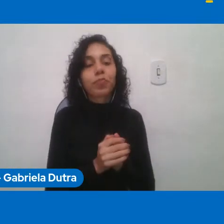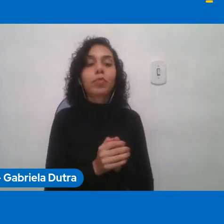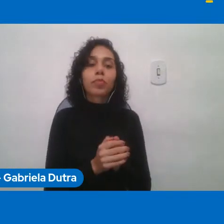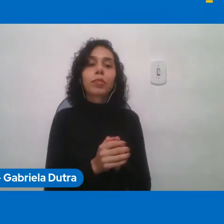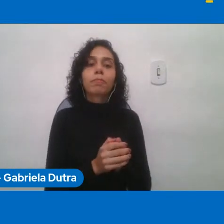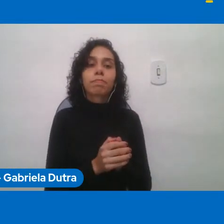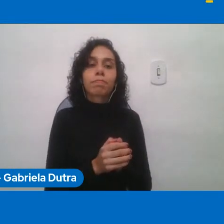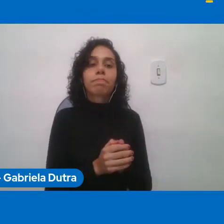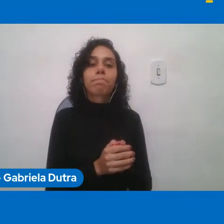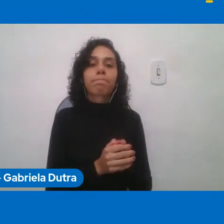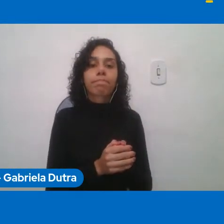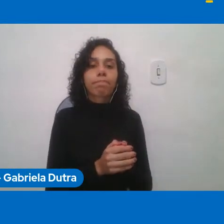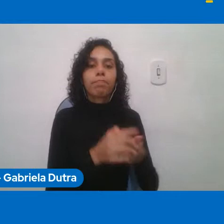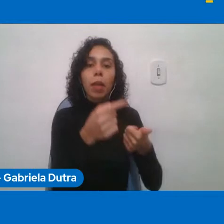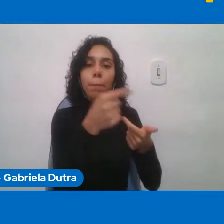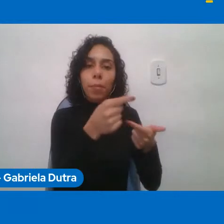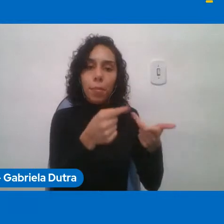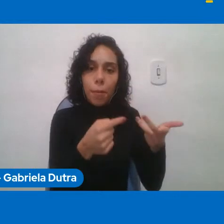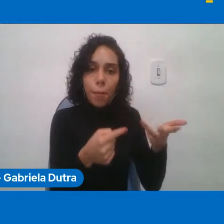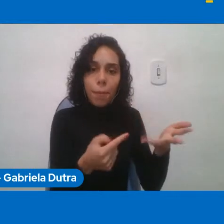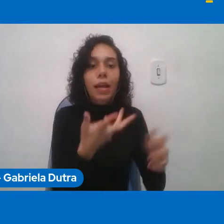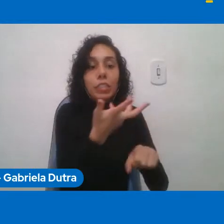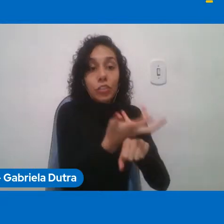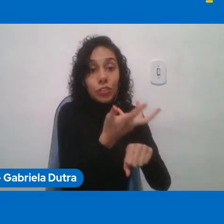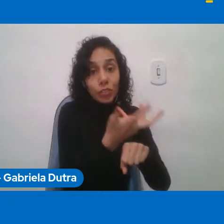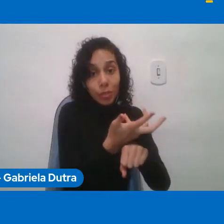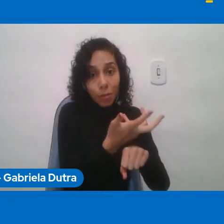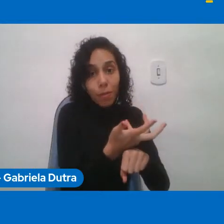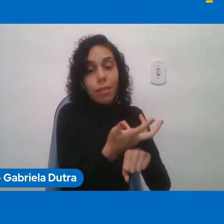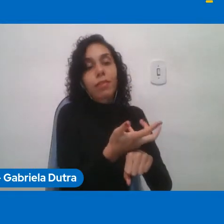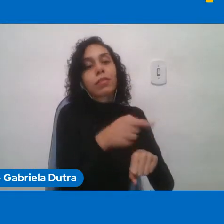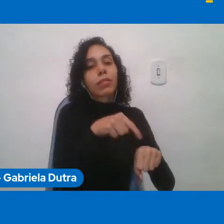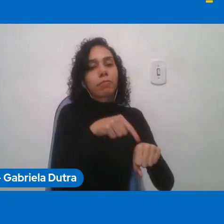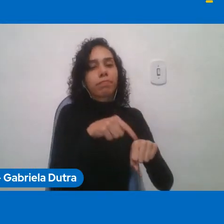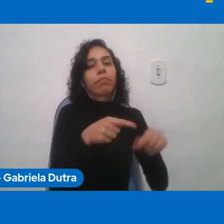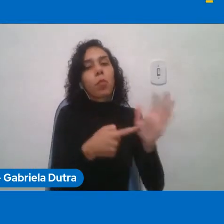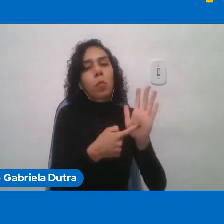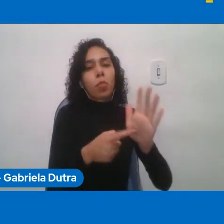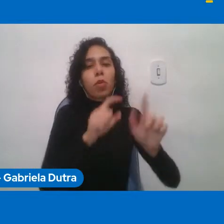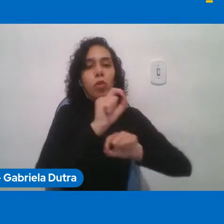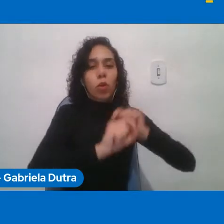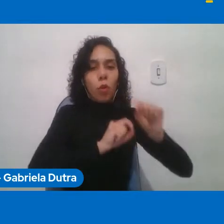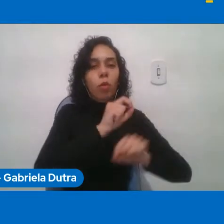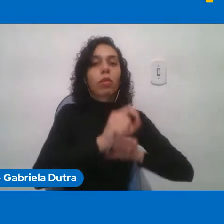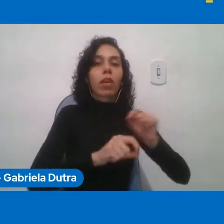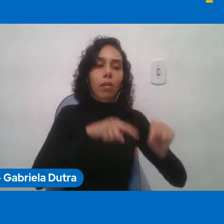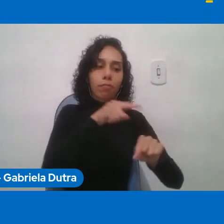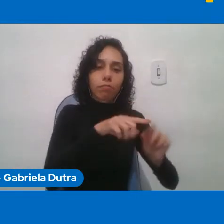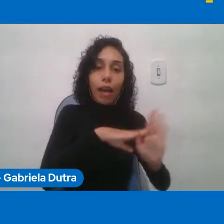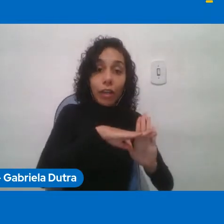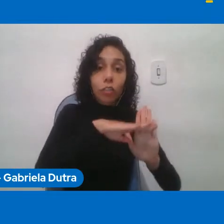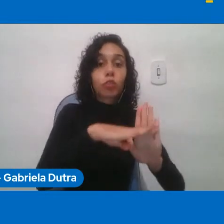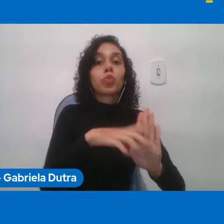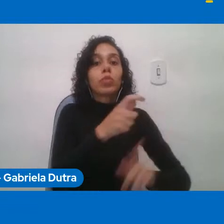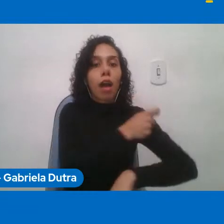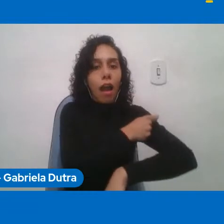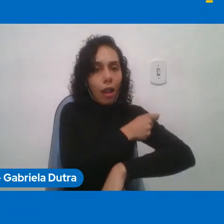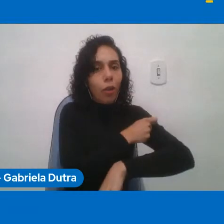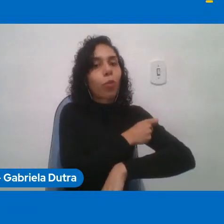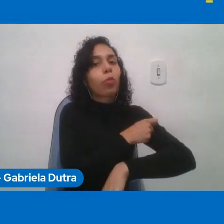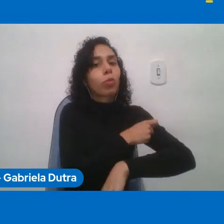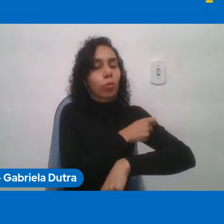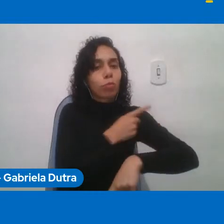sido capaz de promover isso não isoladamente porque tem outras ações obviamente do curso mas ela tem sido uma